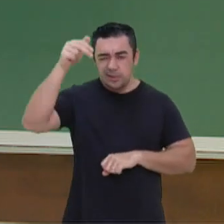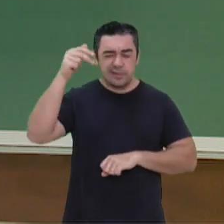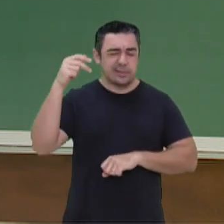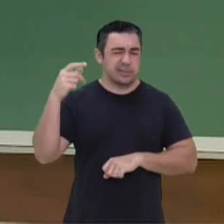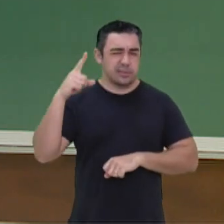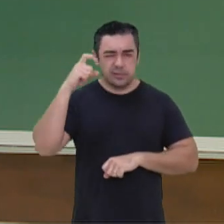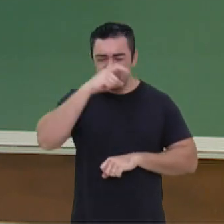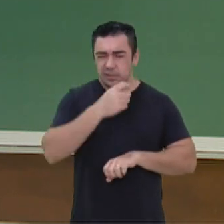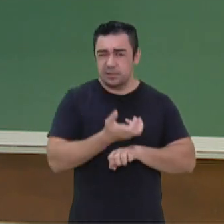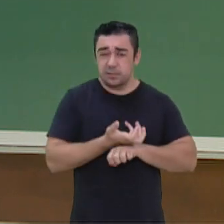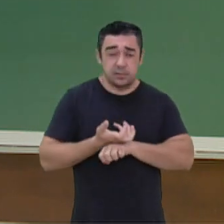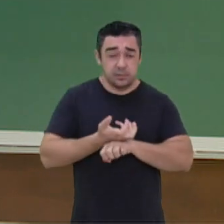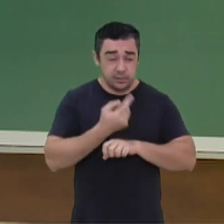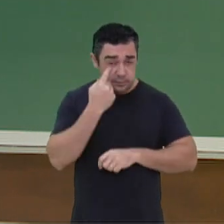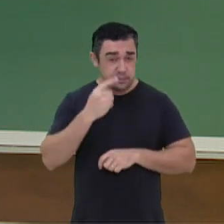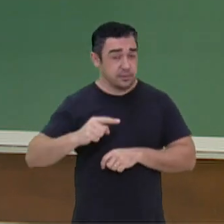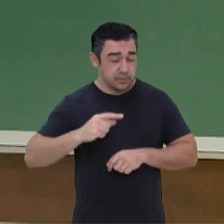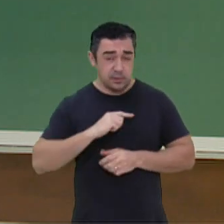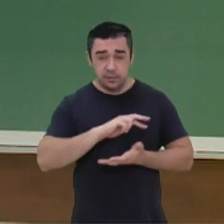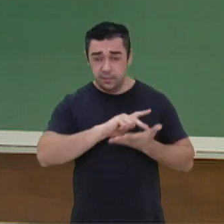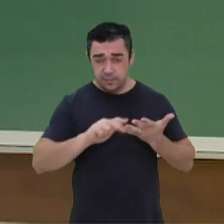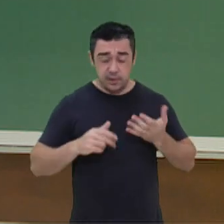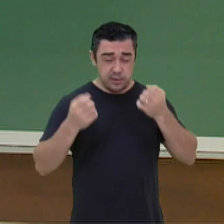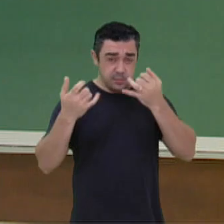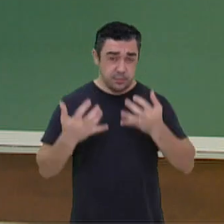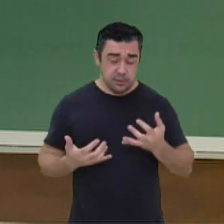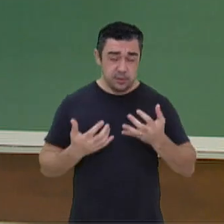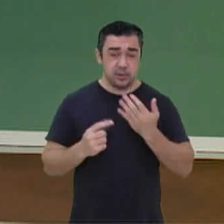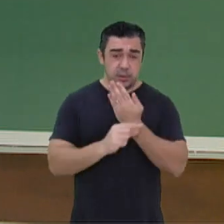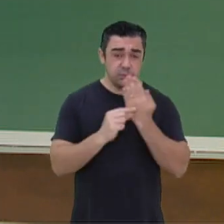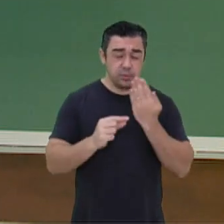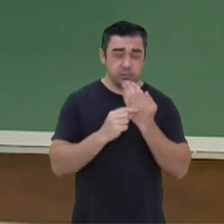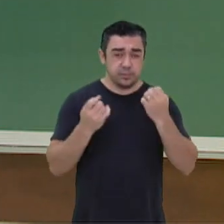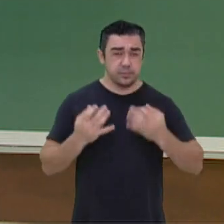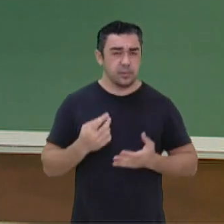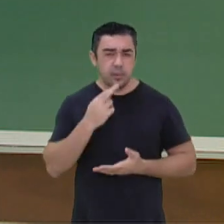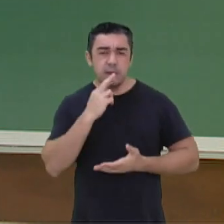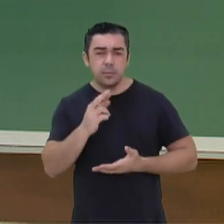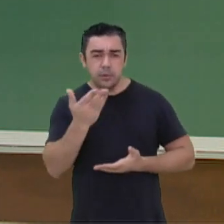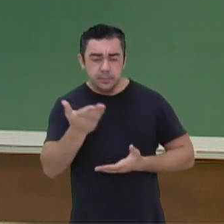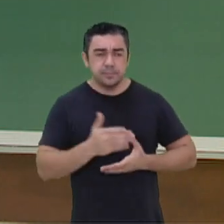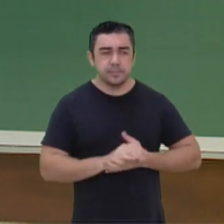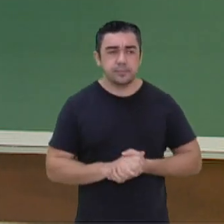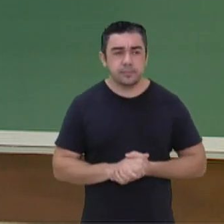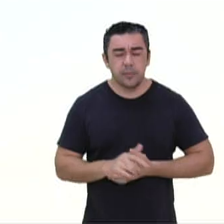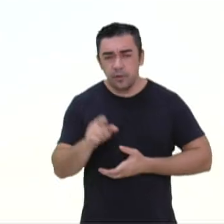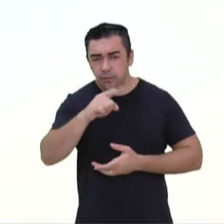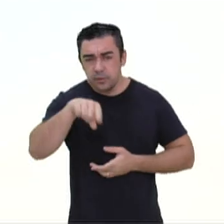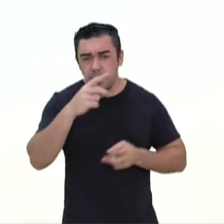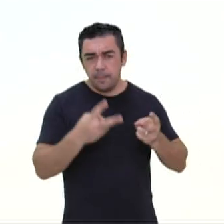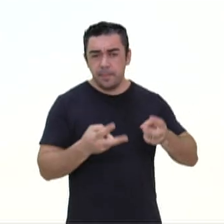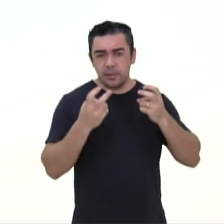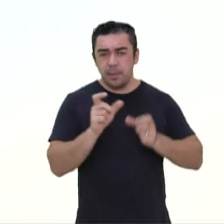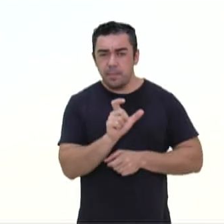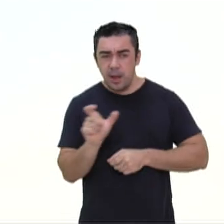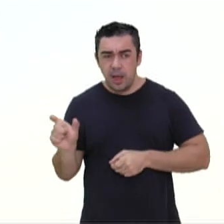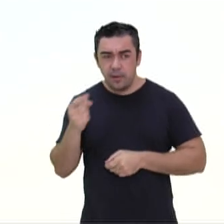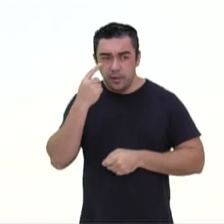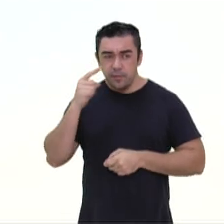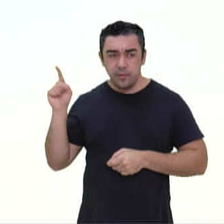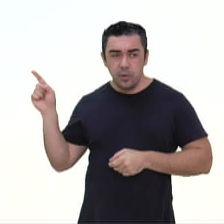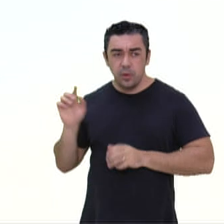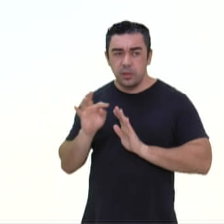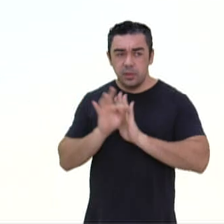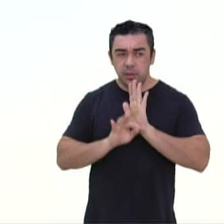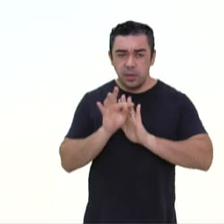está aí, né? Tem várias obras que falam sobre isso. Então, vamos responder lá. Você observou as palavras destacadas no